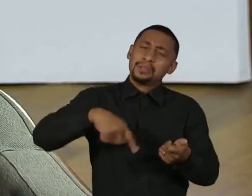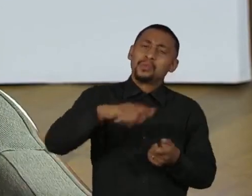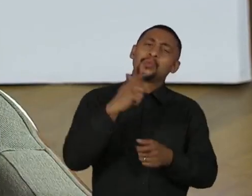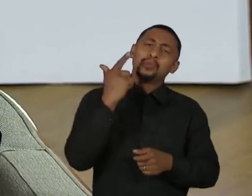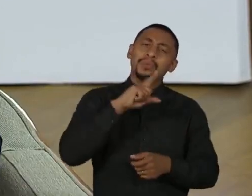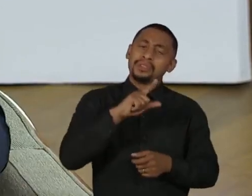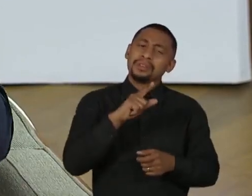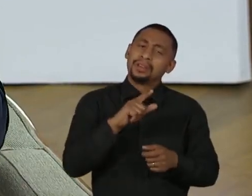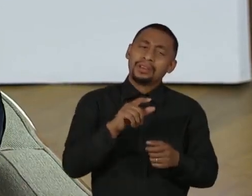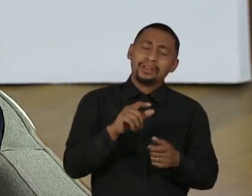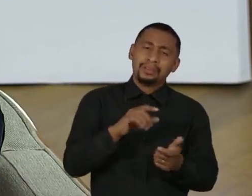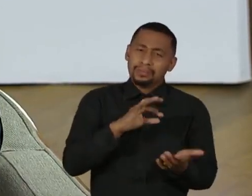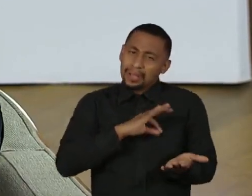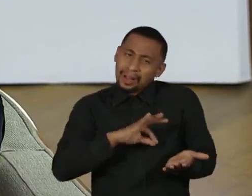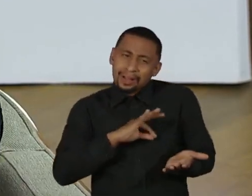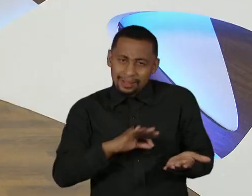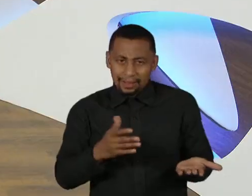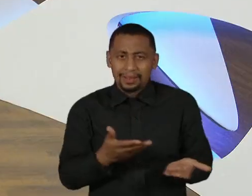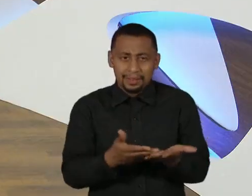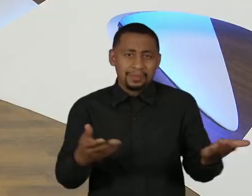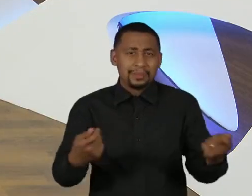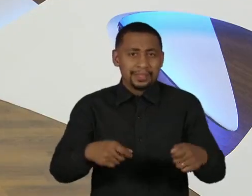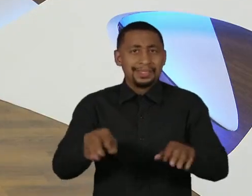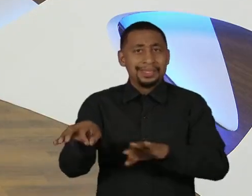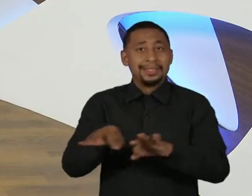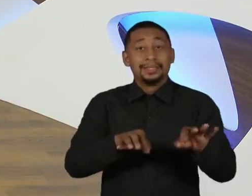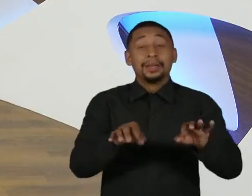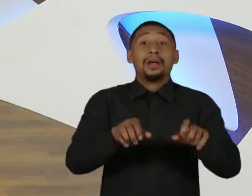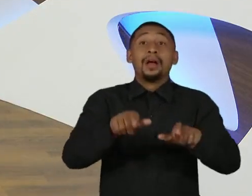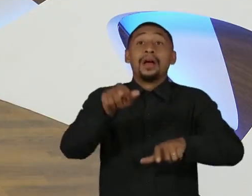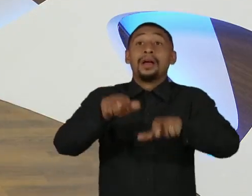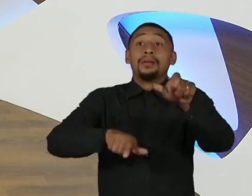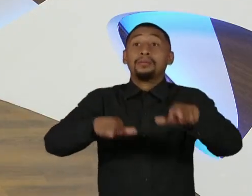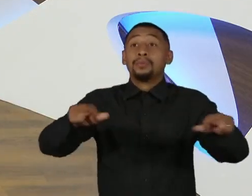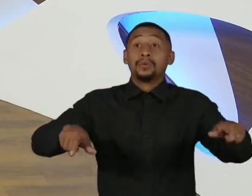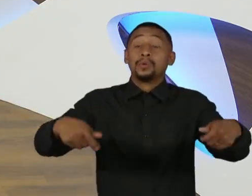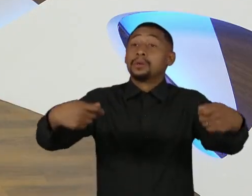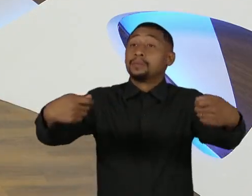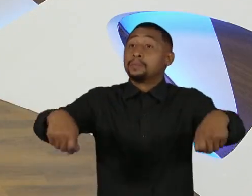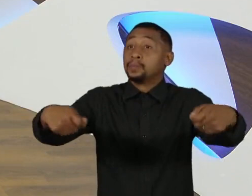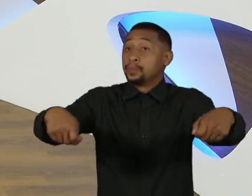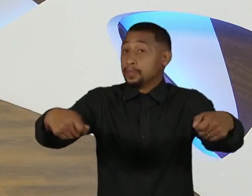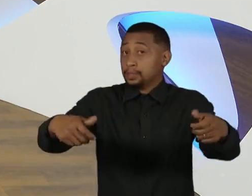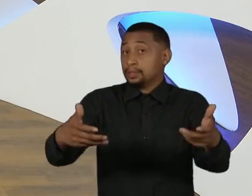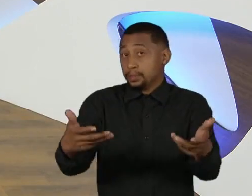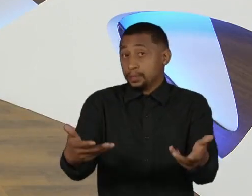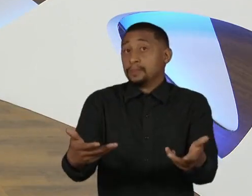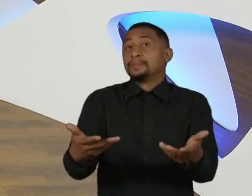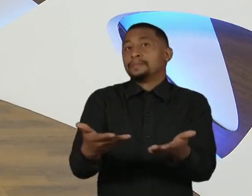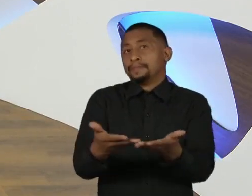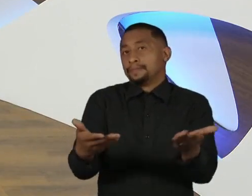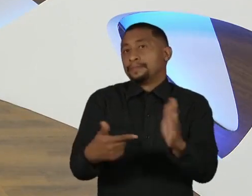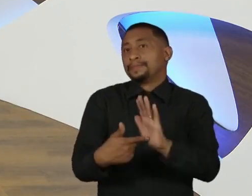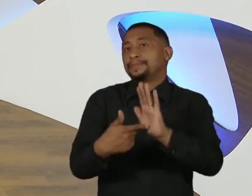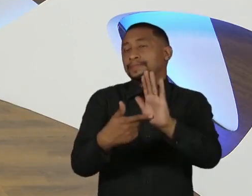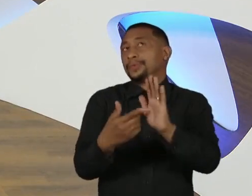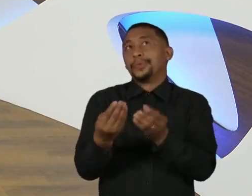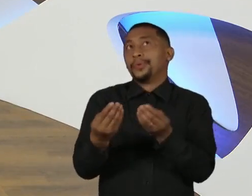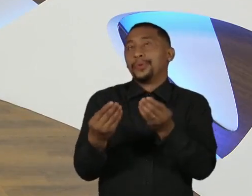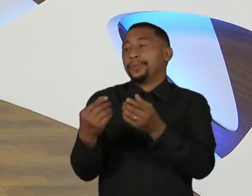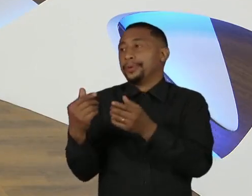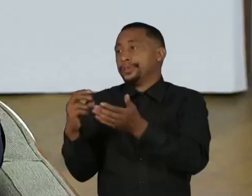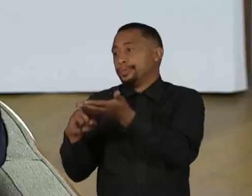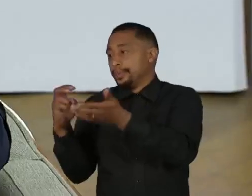alternativas para exatamente nesses casos que as pessoas precisam ter um certo turno durante o dia para trabalhar,